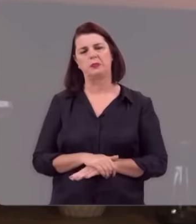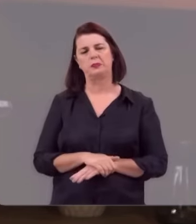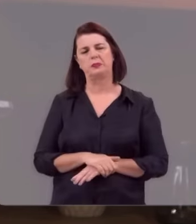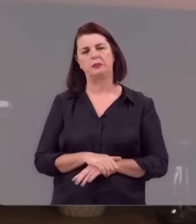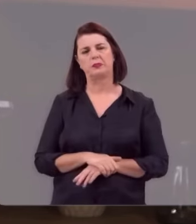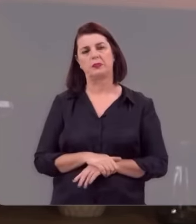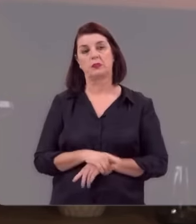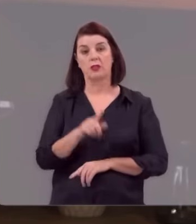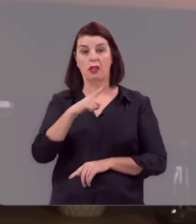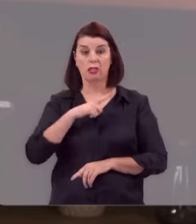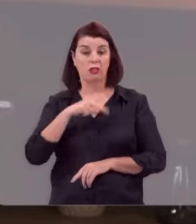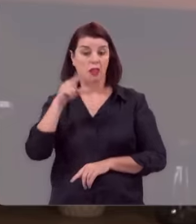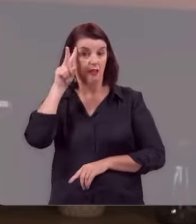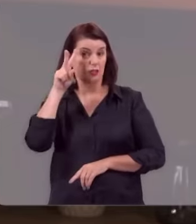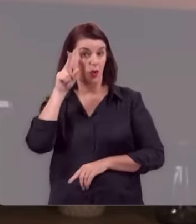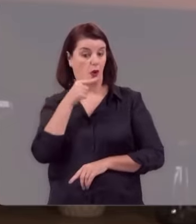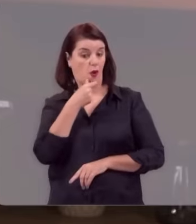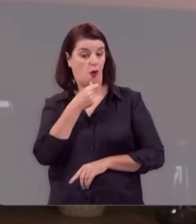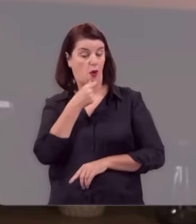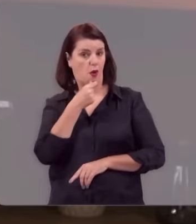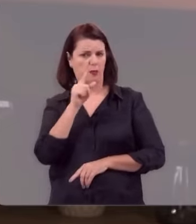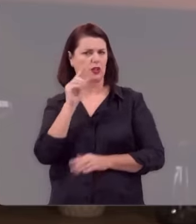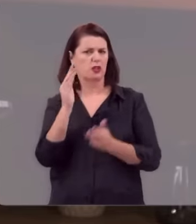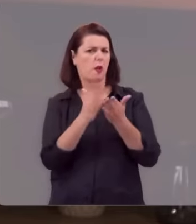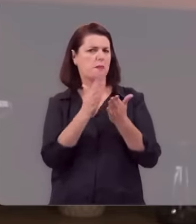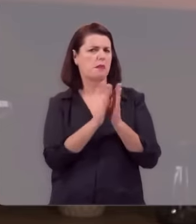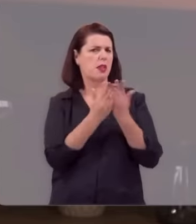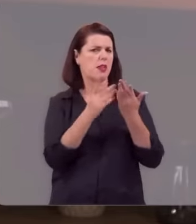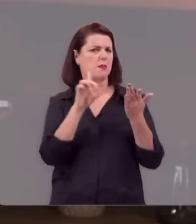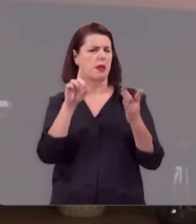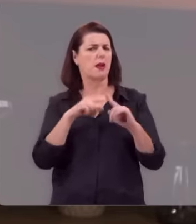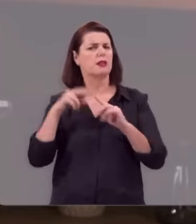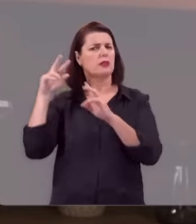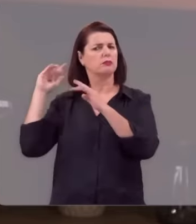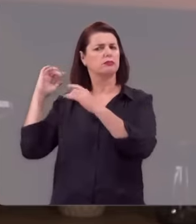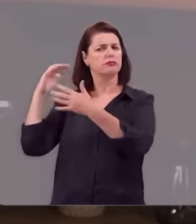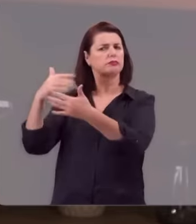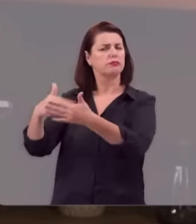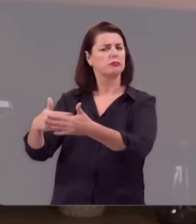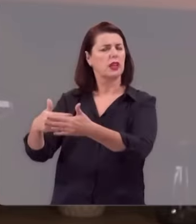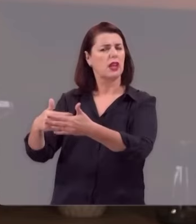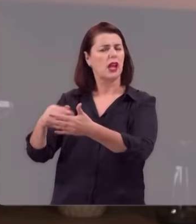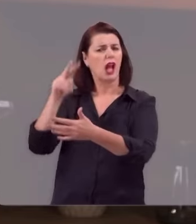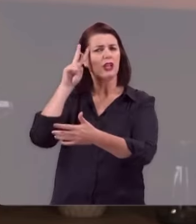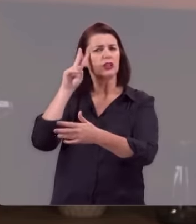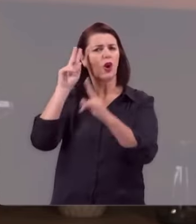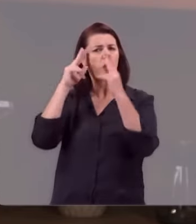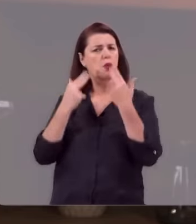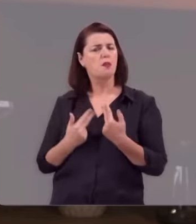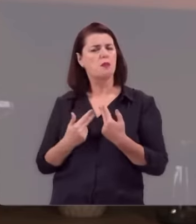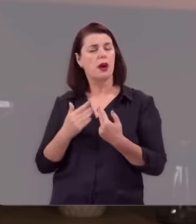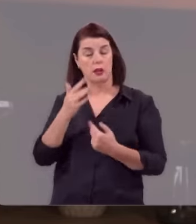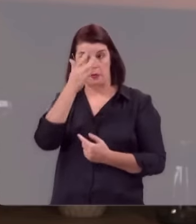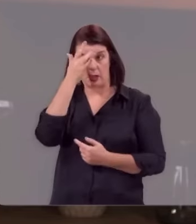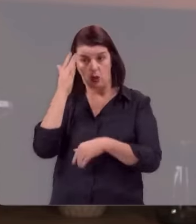Você tem na história homens, não só na história bíblica, mas na história da humanidade, homens que entraram na política e